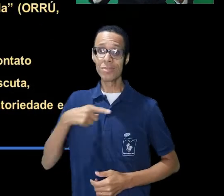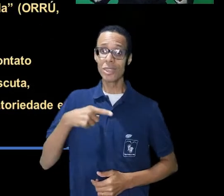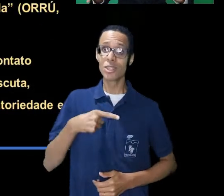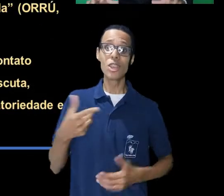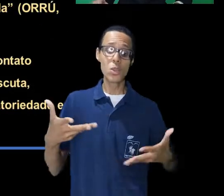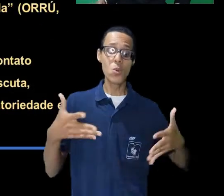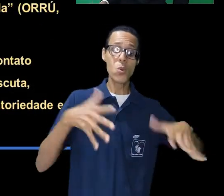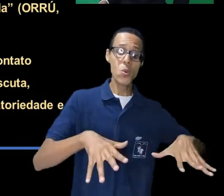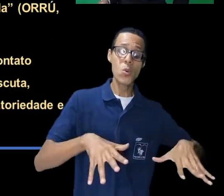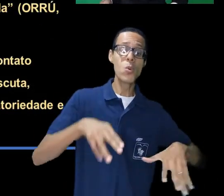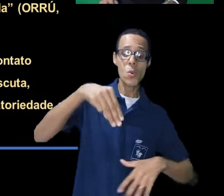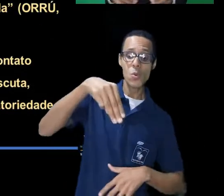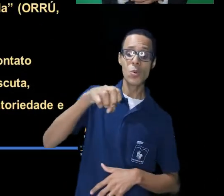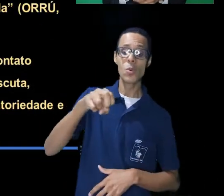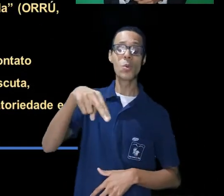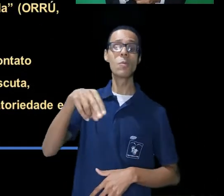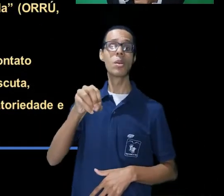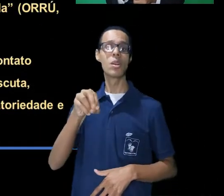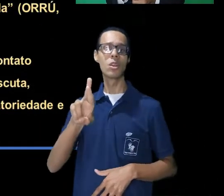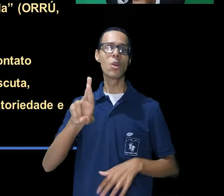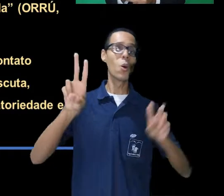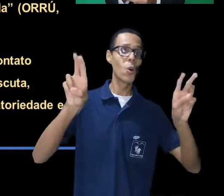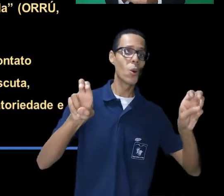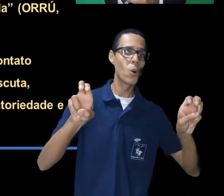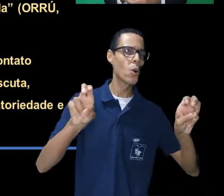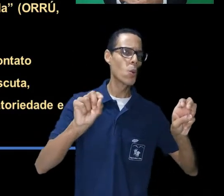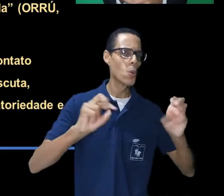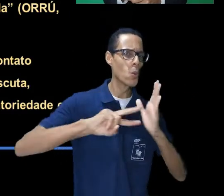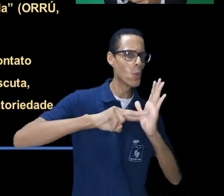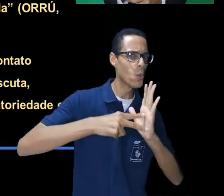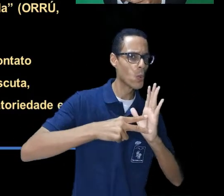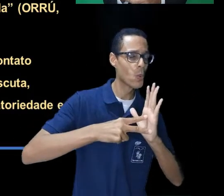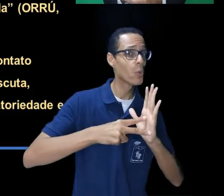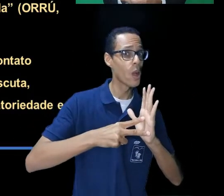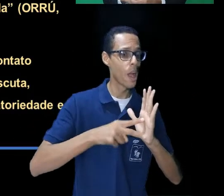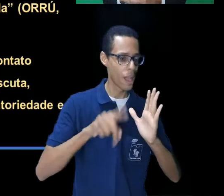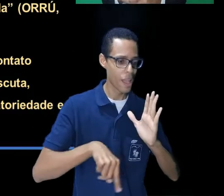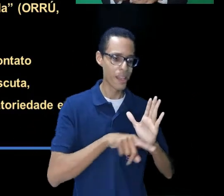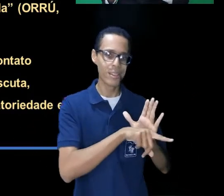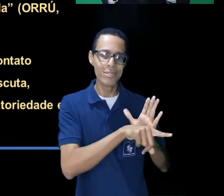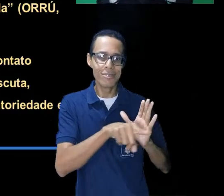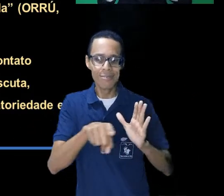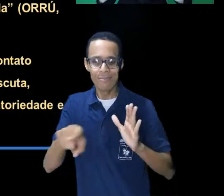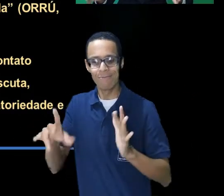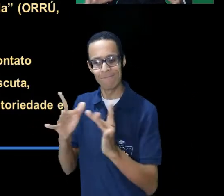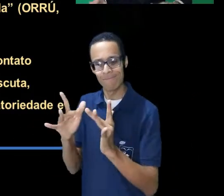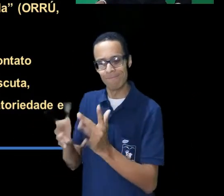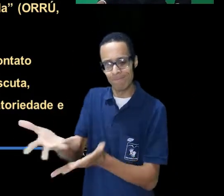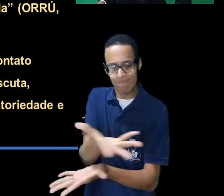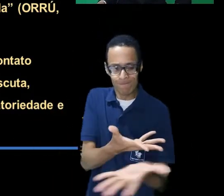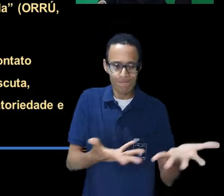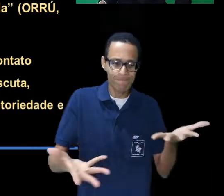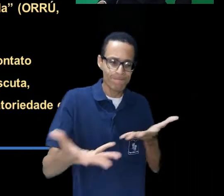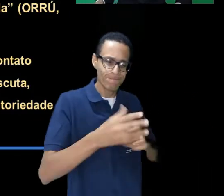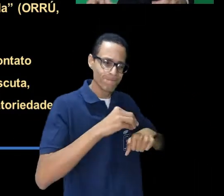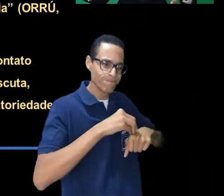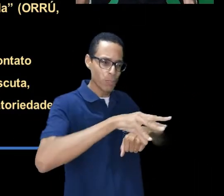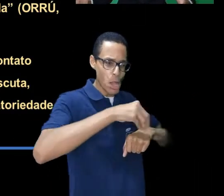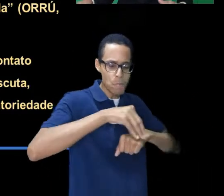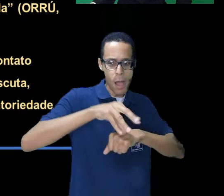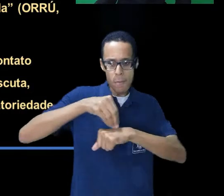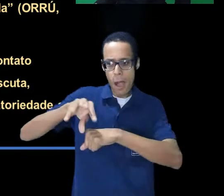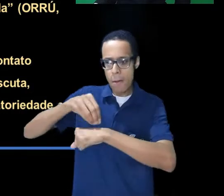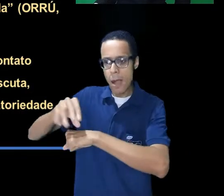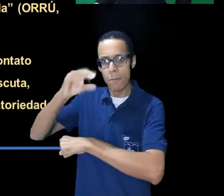que é, abre aspas, uma inclusão diferenciada que é tecida diariamente nos diversos e distintos espaços,